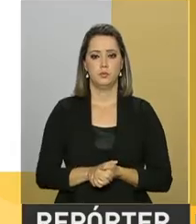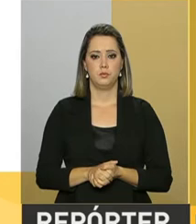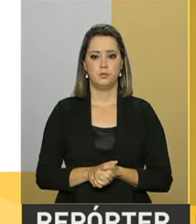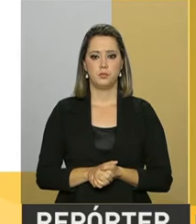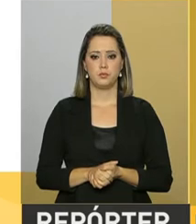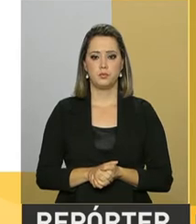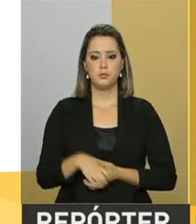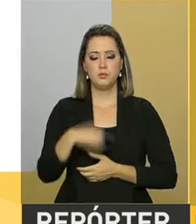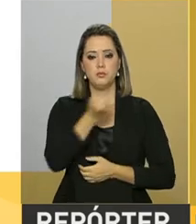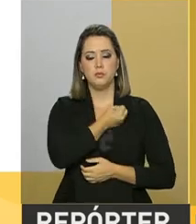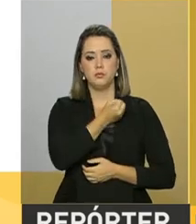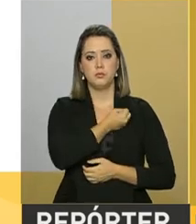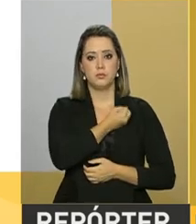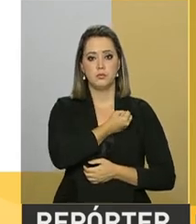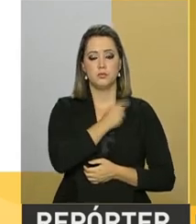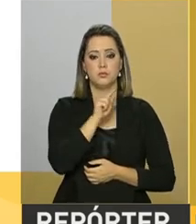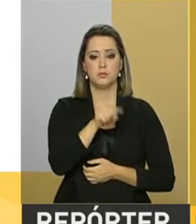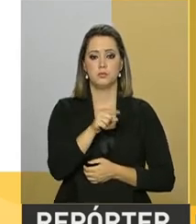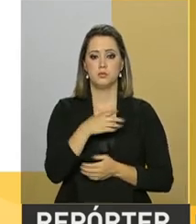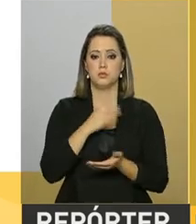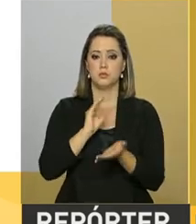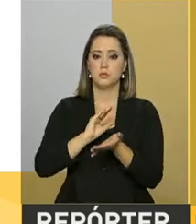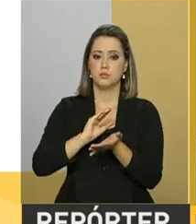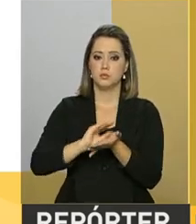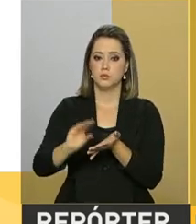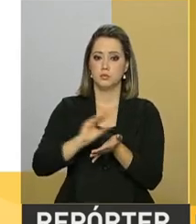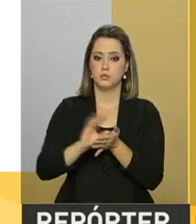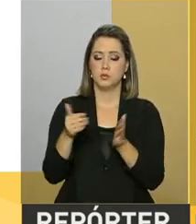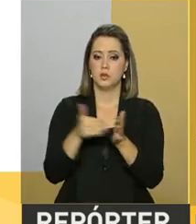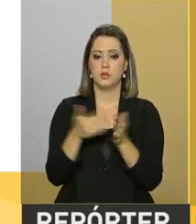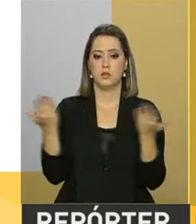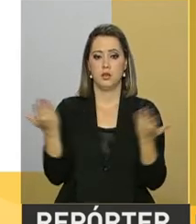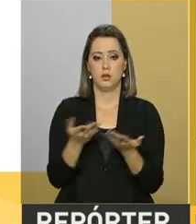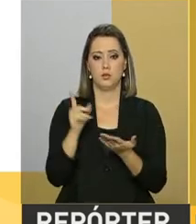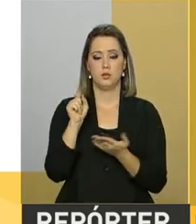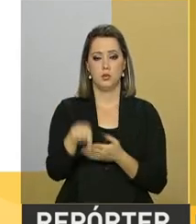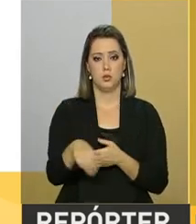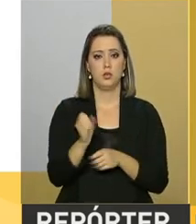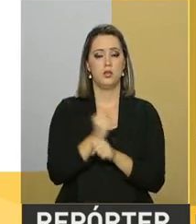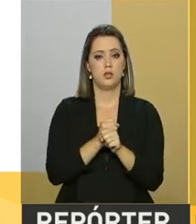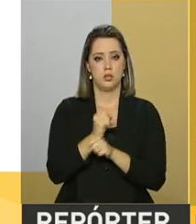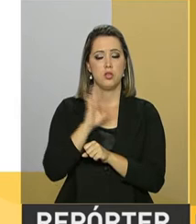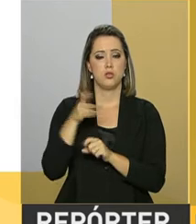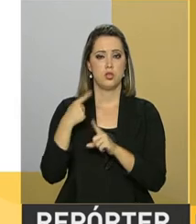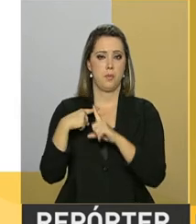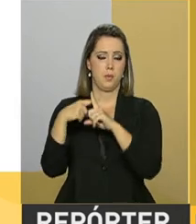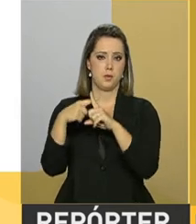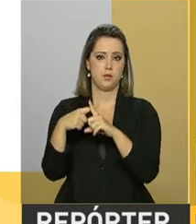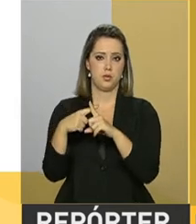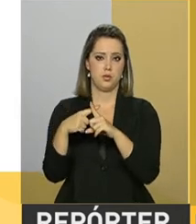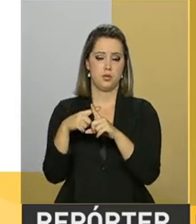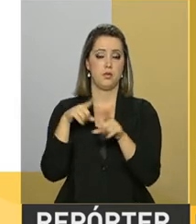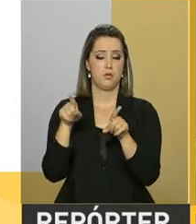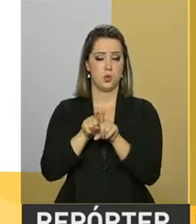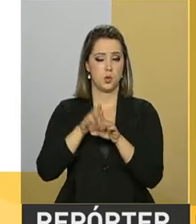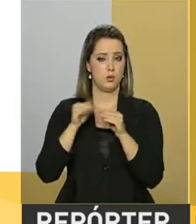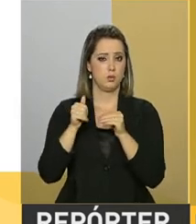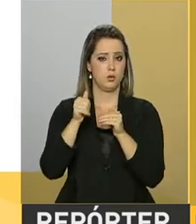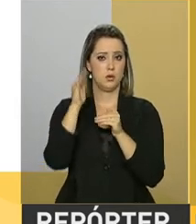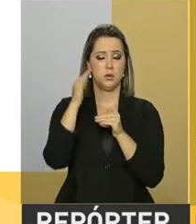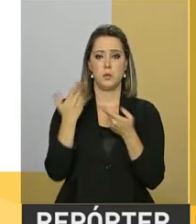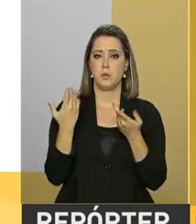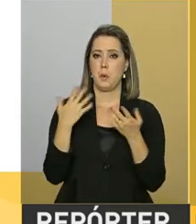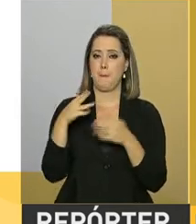Os números de investimento até agora foram, neste ano, positivos. Nós tivemos, inclusive, um crescimento do